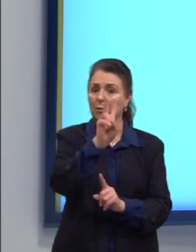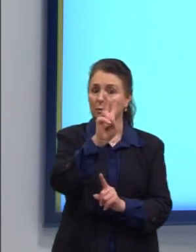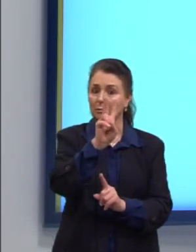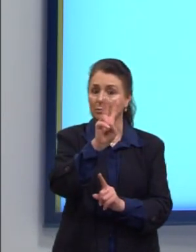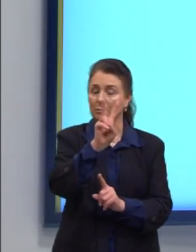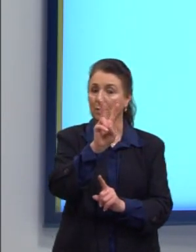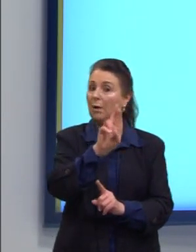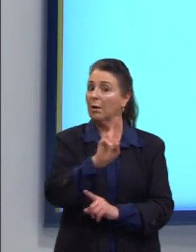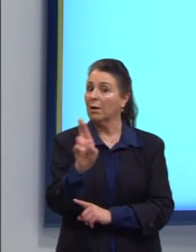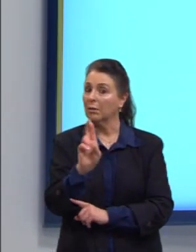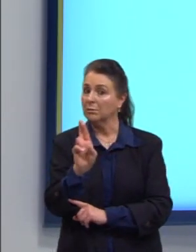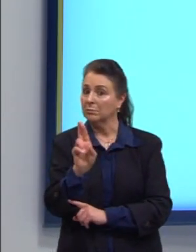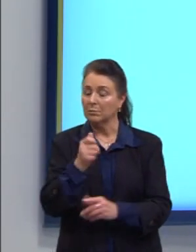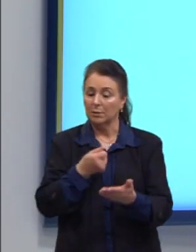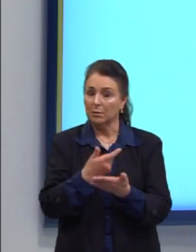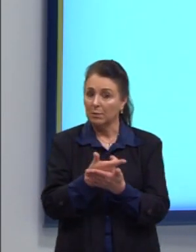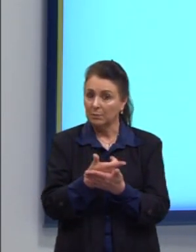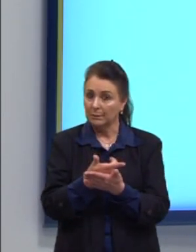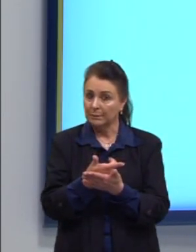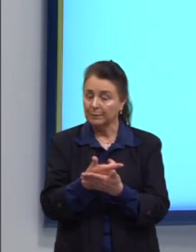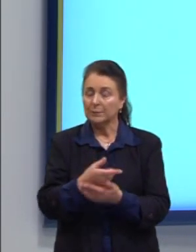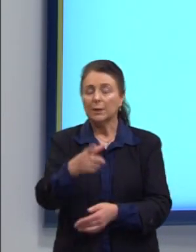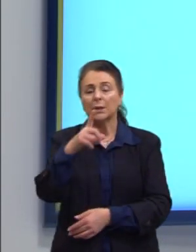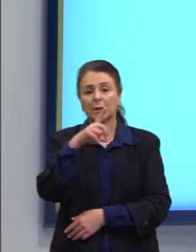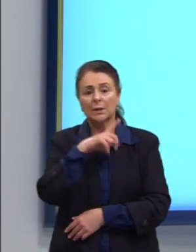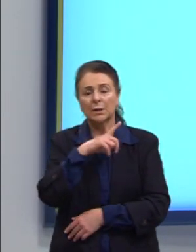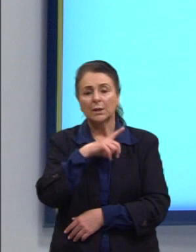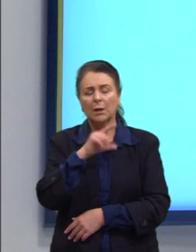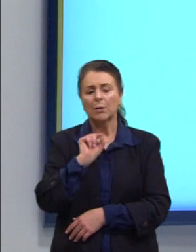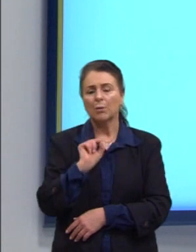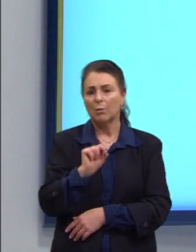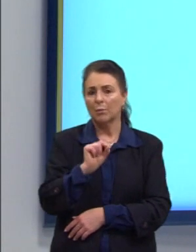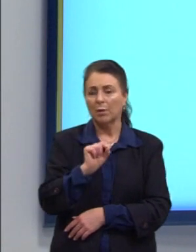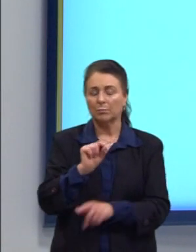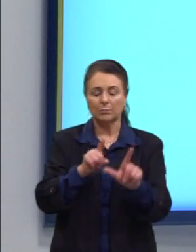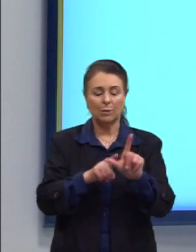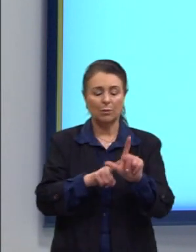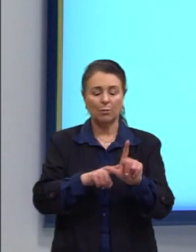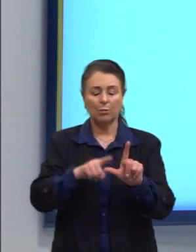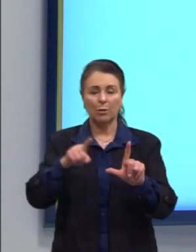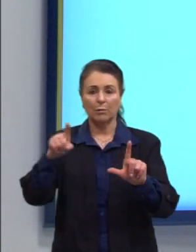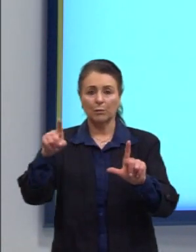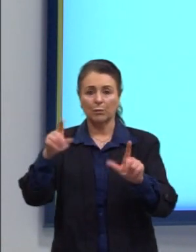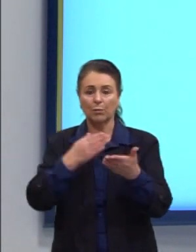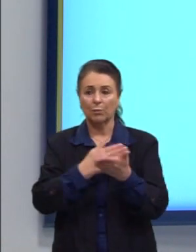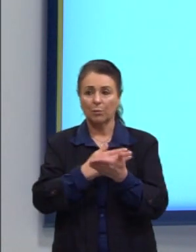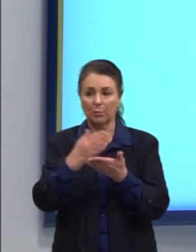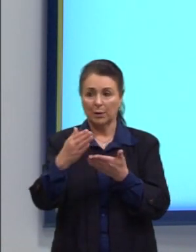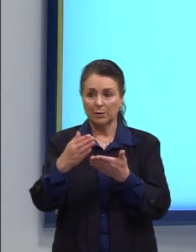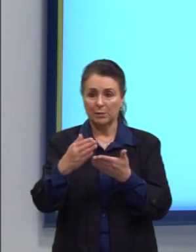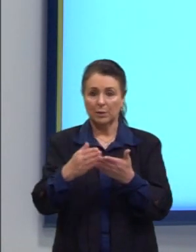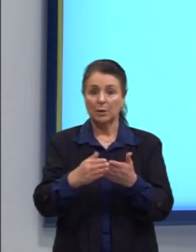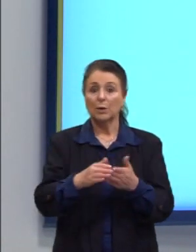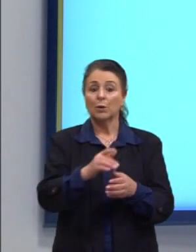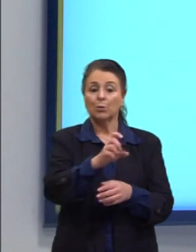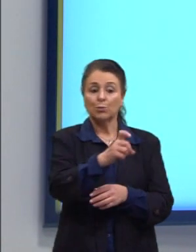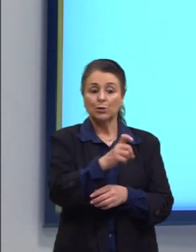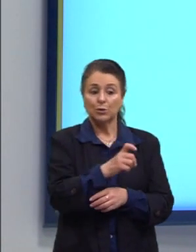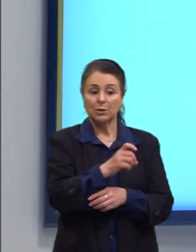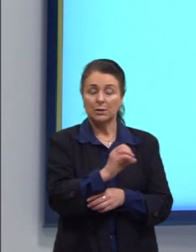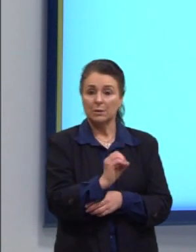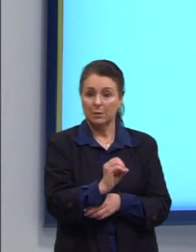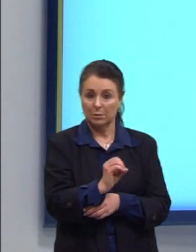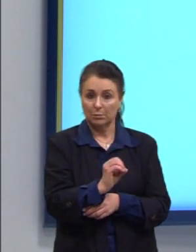reais. E aí, nós temos, né, ali o nosso gráfico, ele parte, então, quando o X é zero, ele